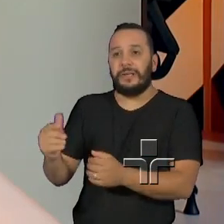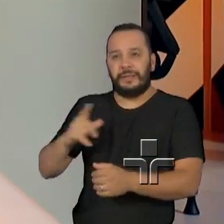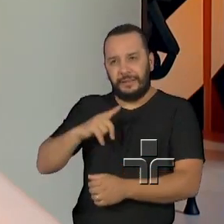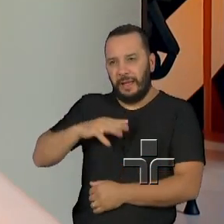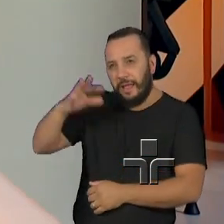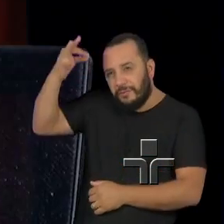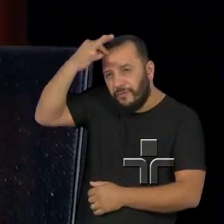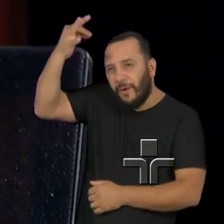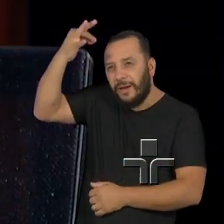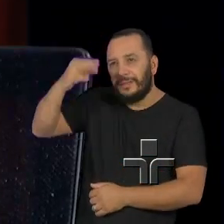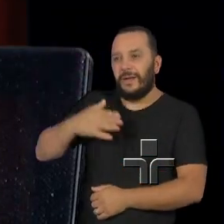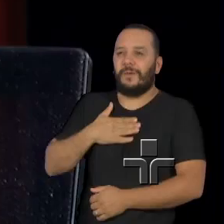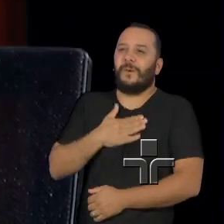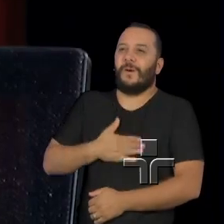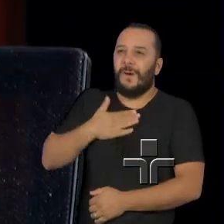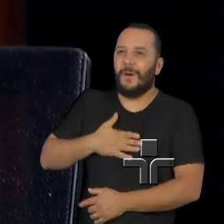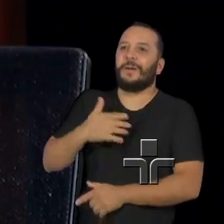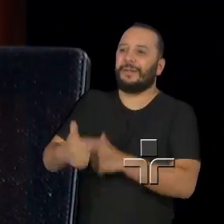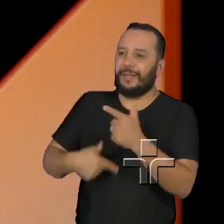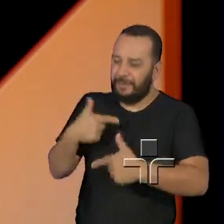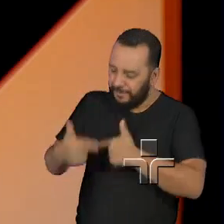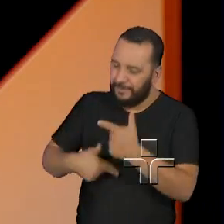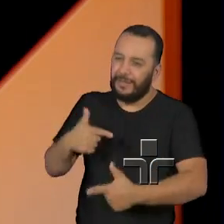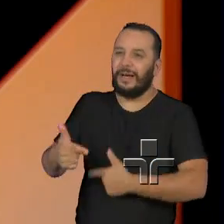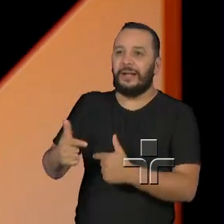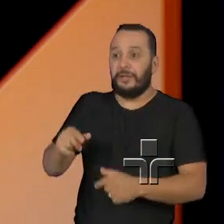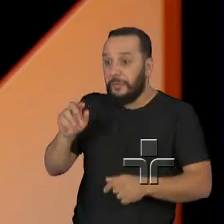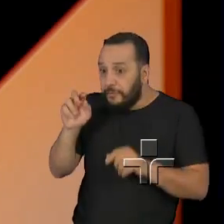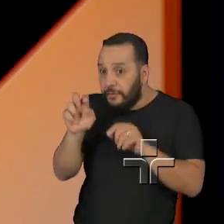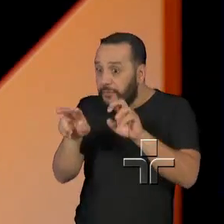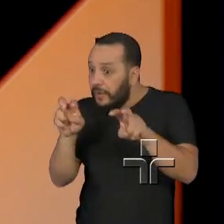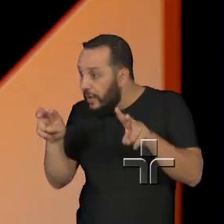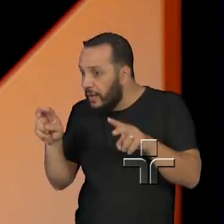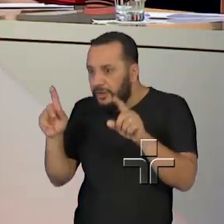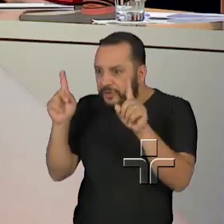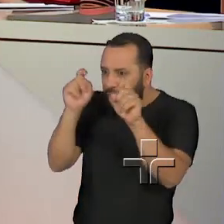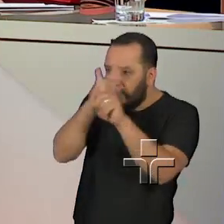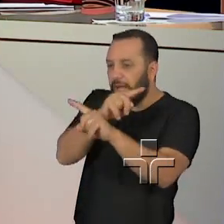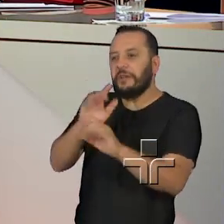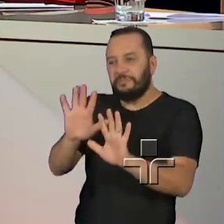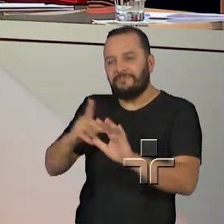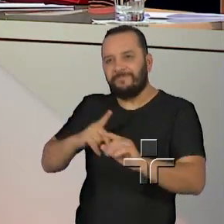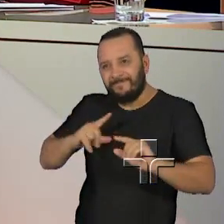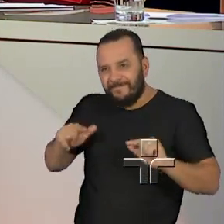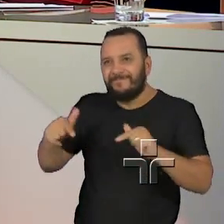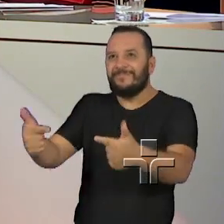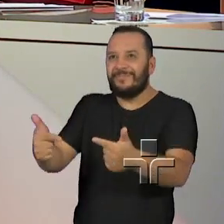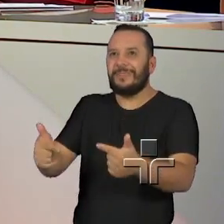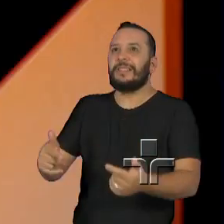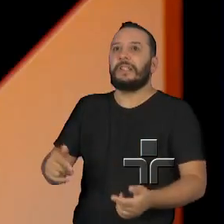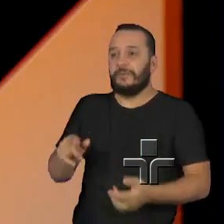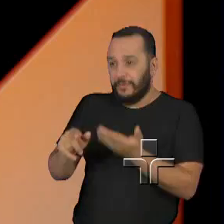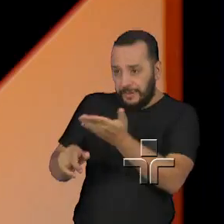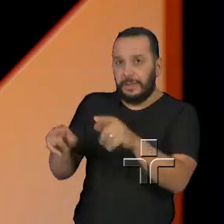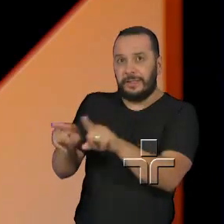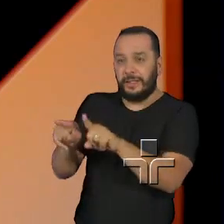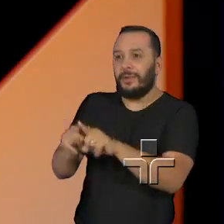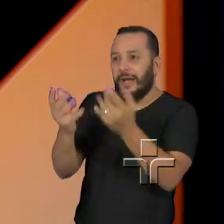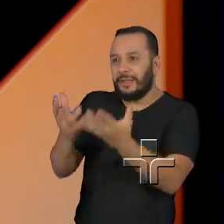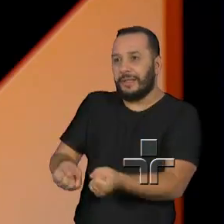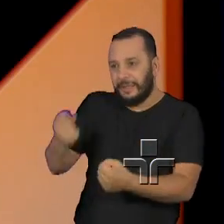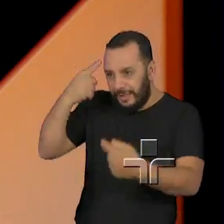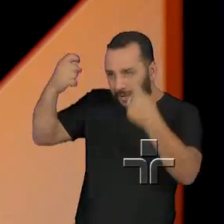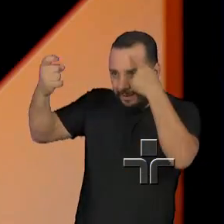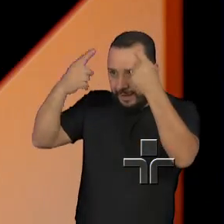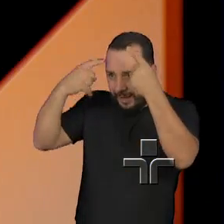gostam do que fazem, que identificam as dificuldades, mas sempre com criatividade. O senhor sempre abraçando nossas ideias e tocando